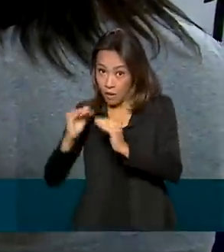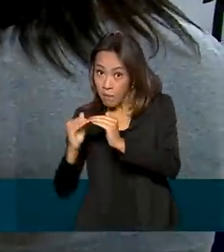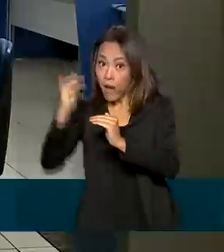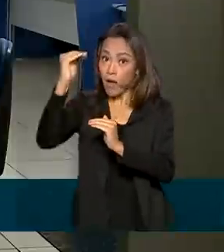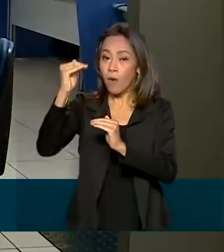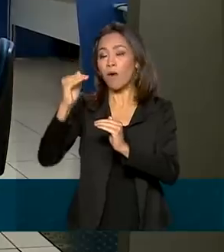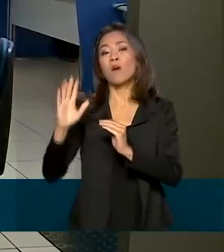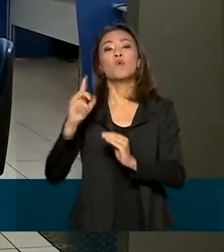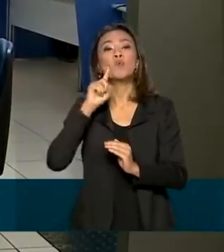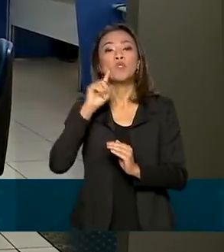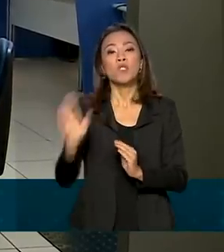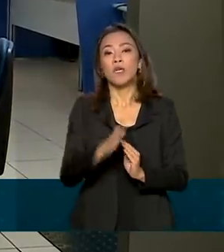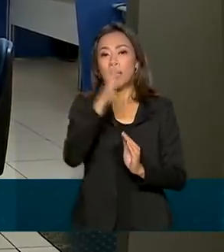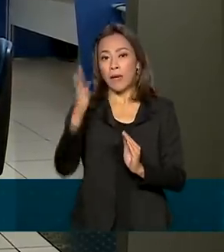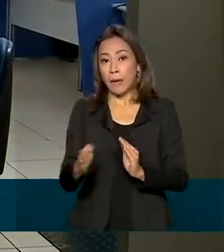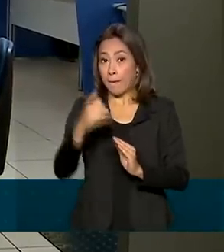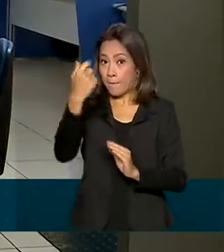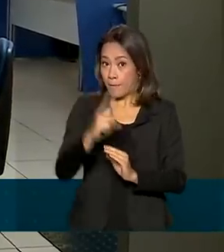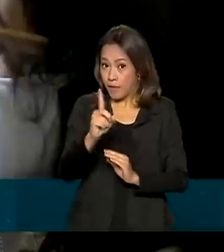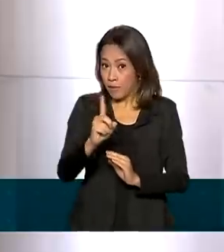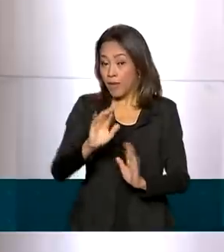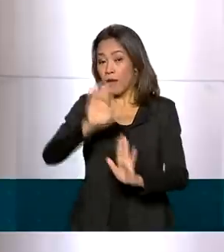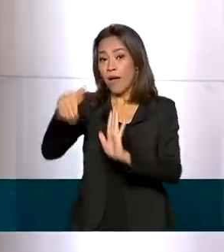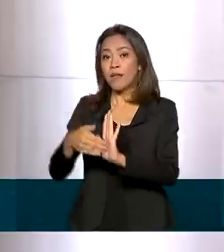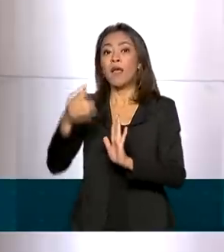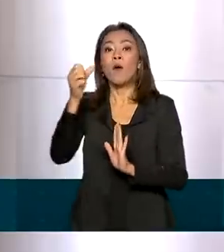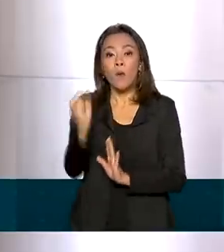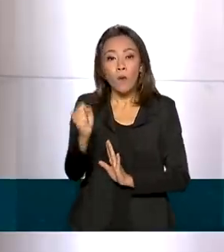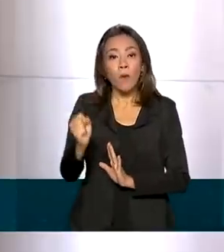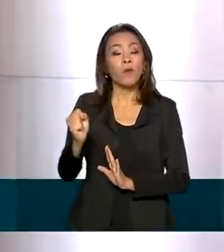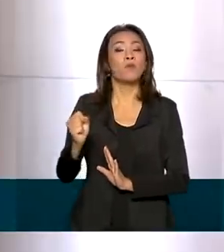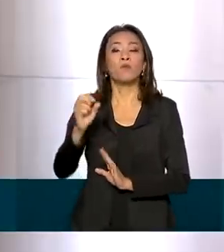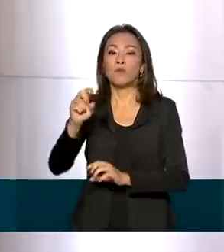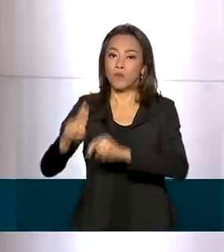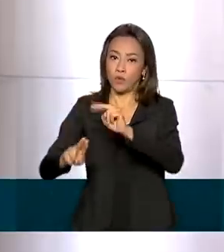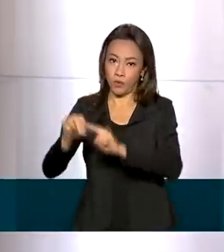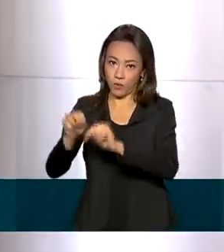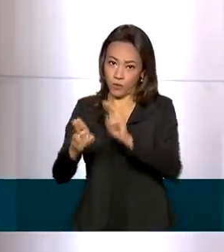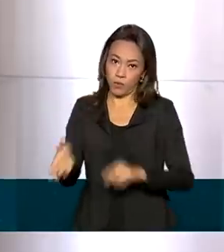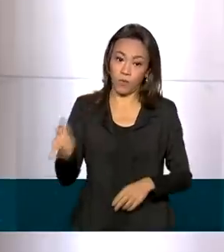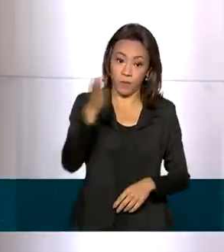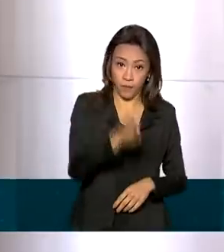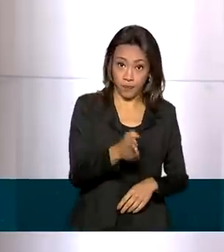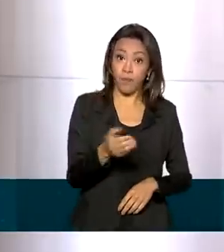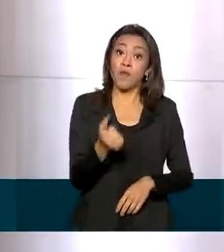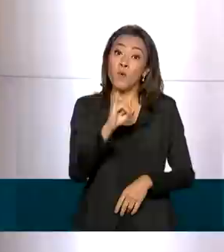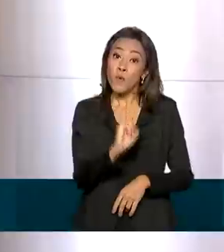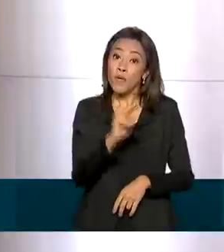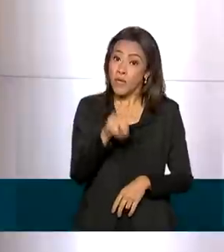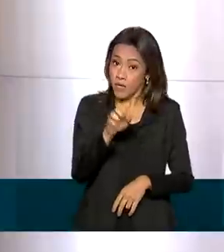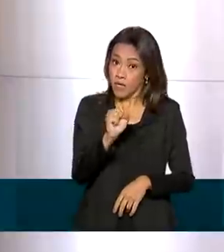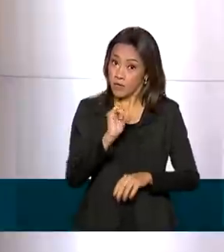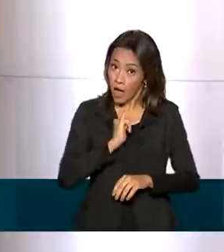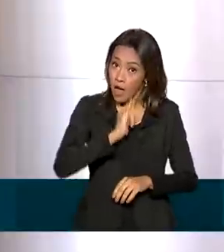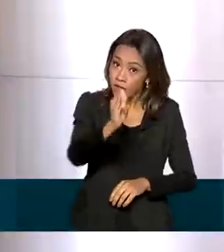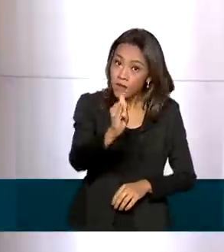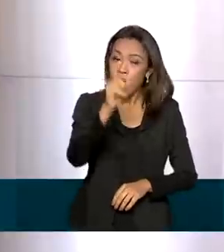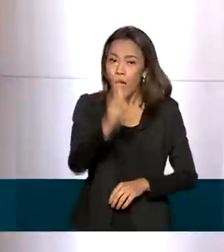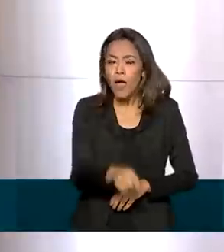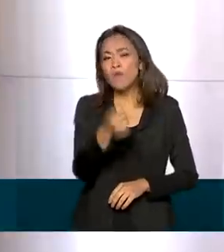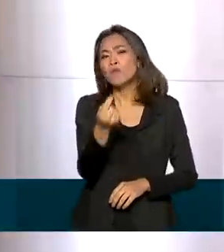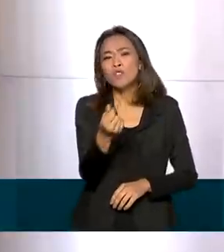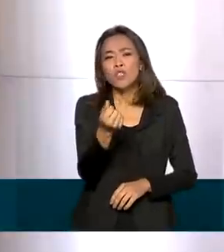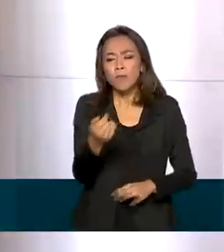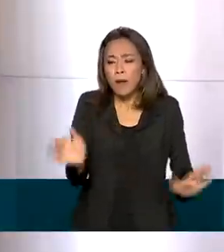creditado entre o dia 1º e 8 de junho. E olha, Dani, segundo o INSS, essa medida vem justamente para injetar